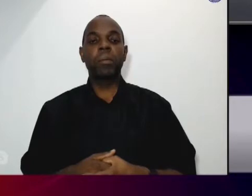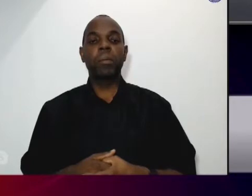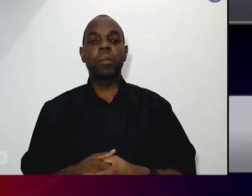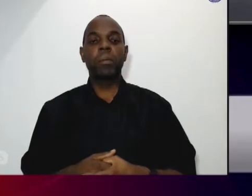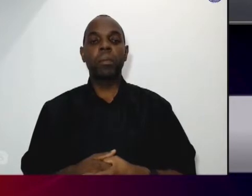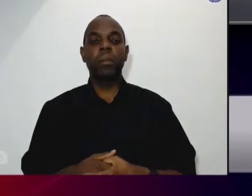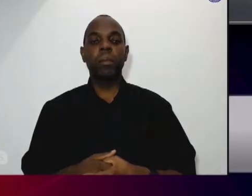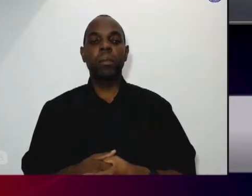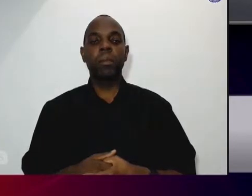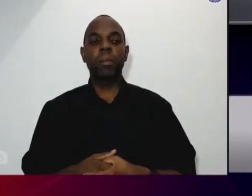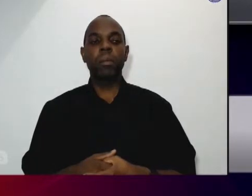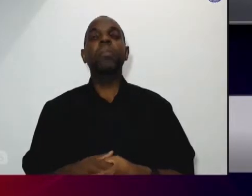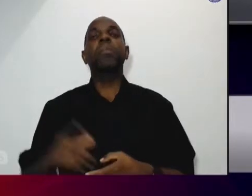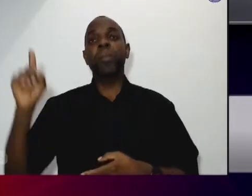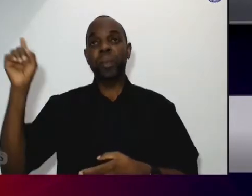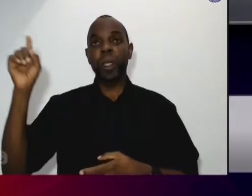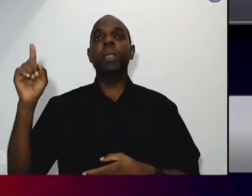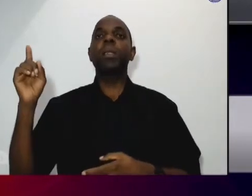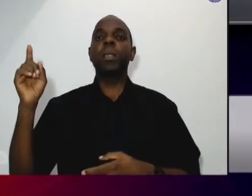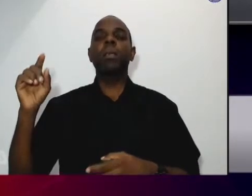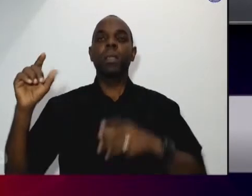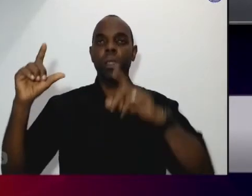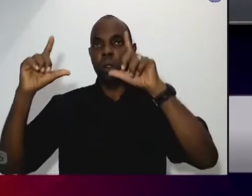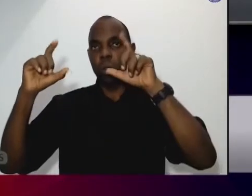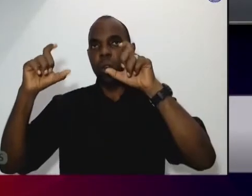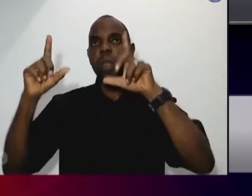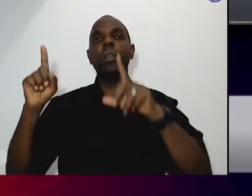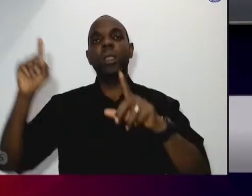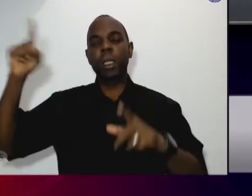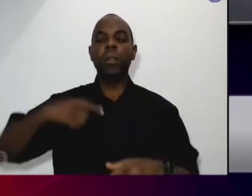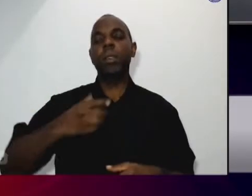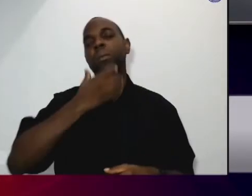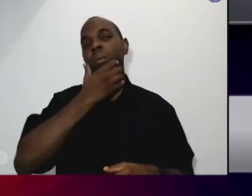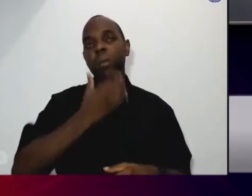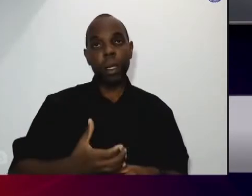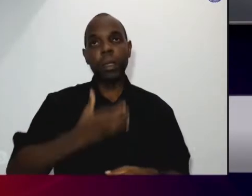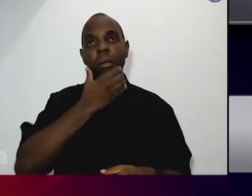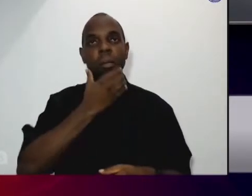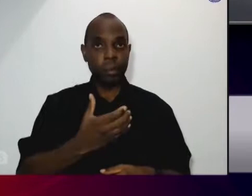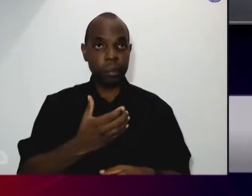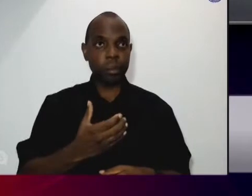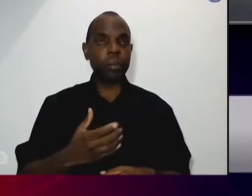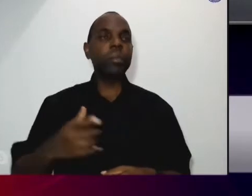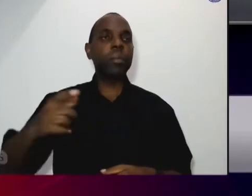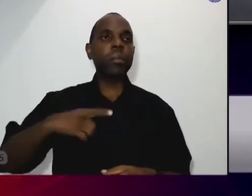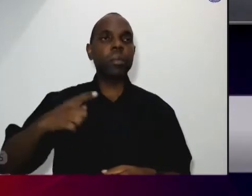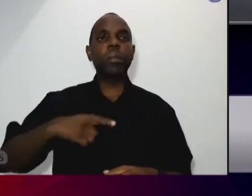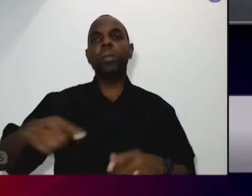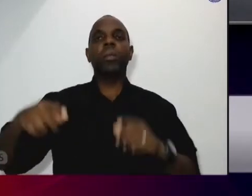Essa foto é da cantata de Natal que realizamos aqui na Pinacoteca.